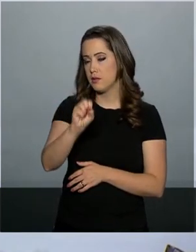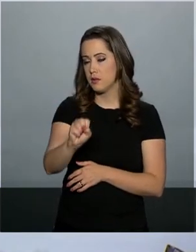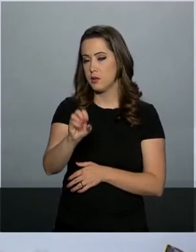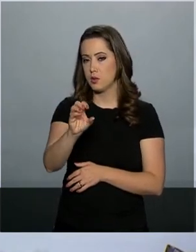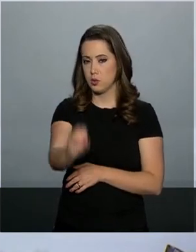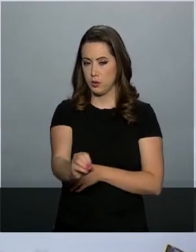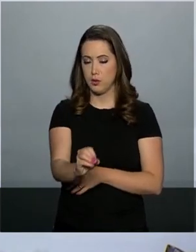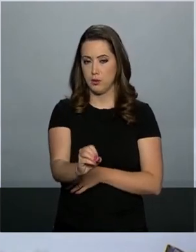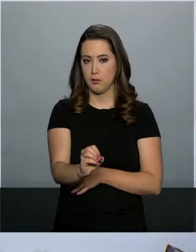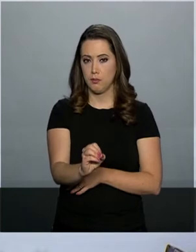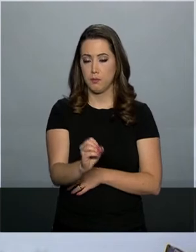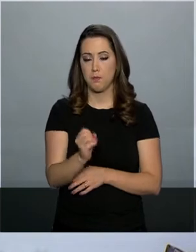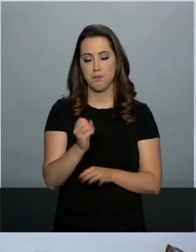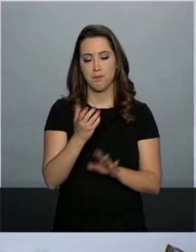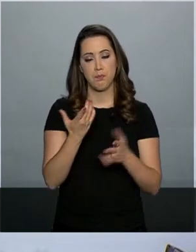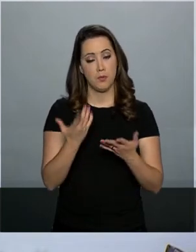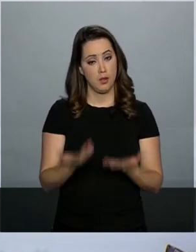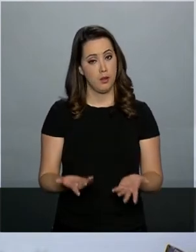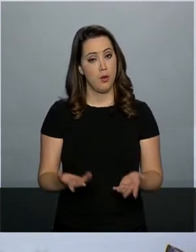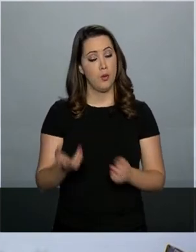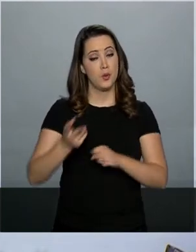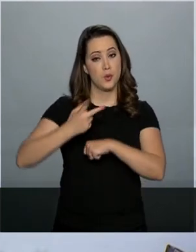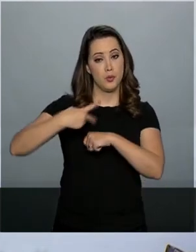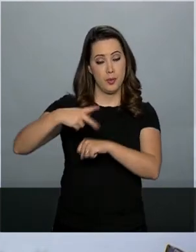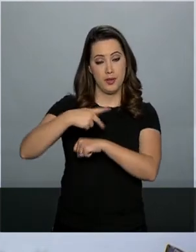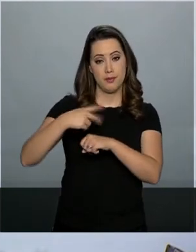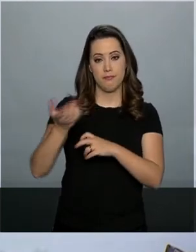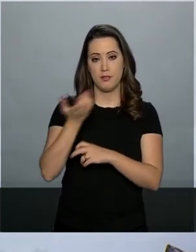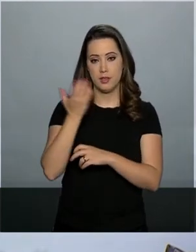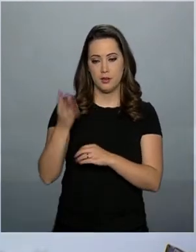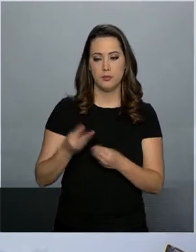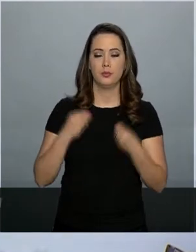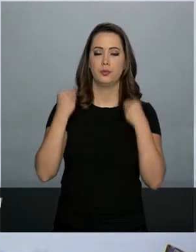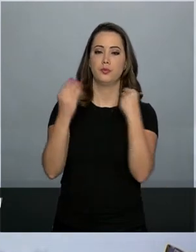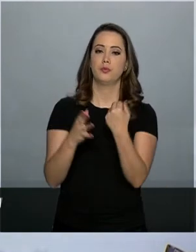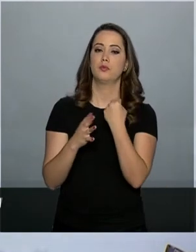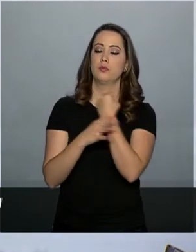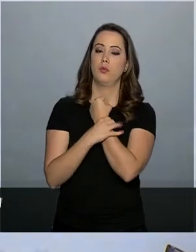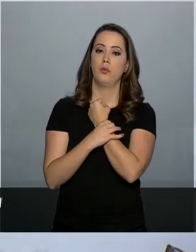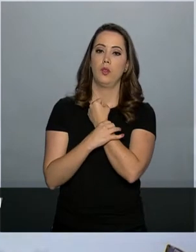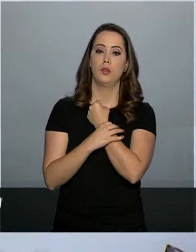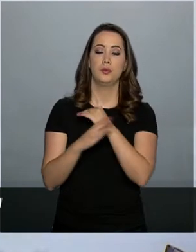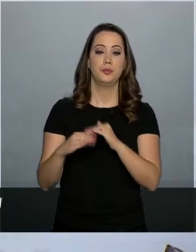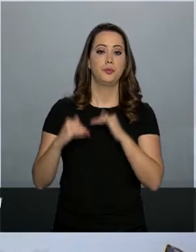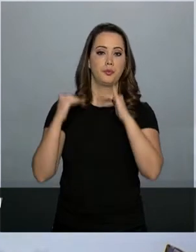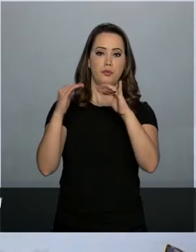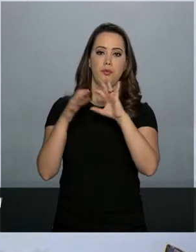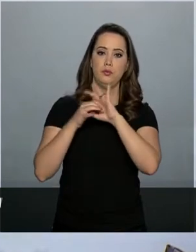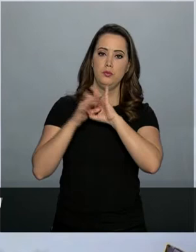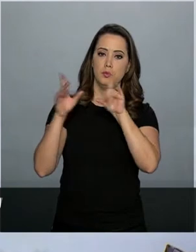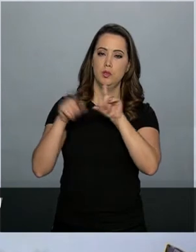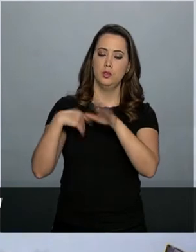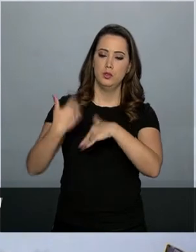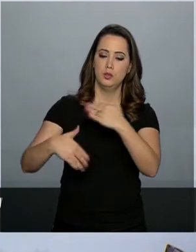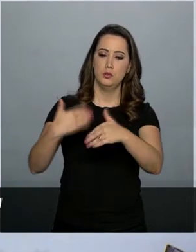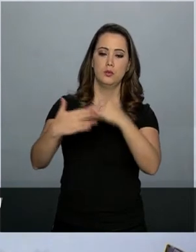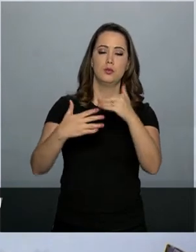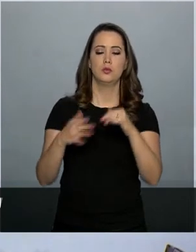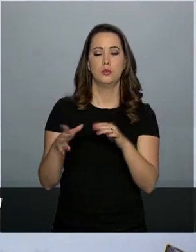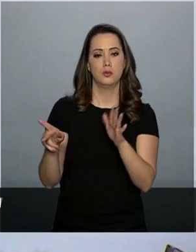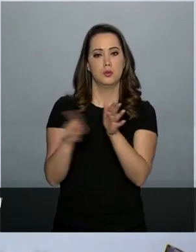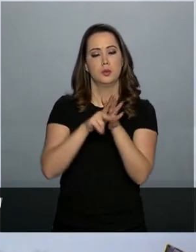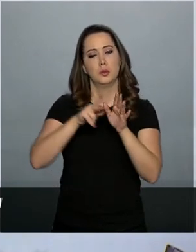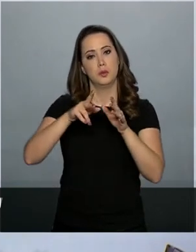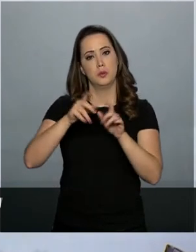Assim, as nações, a fim de garantirem segurança, soberania e desenvolvimento aos